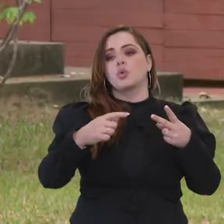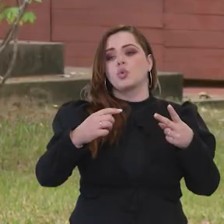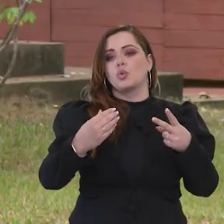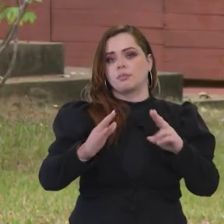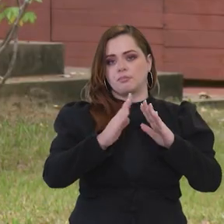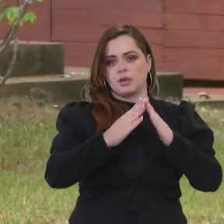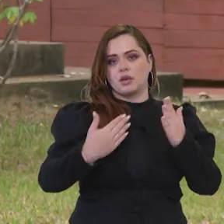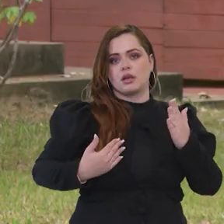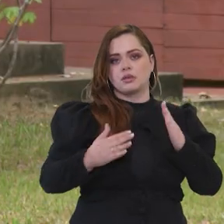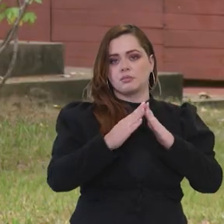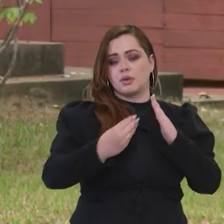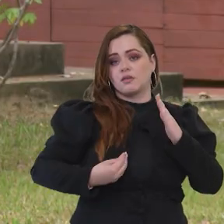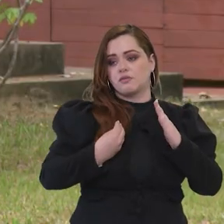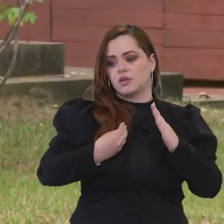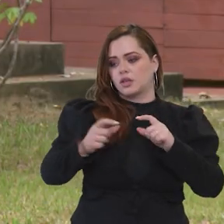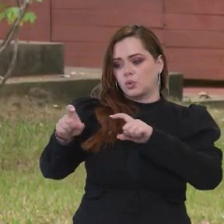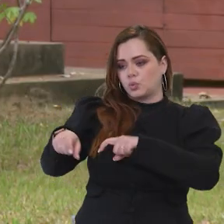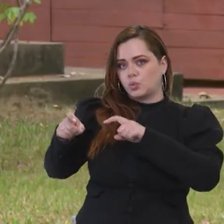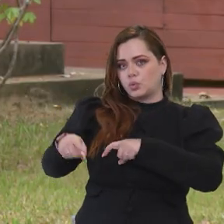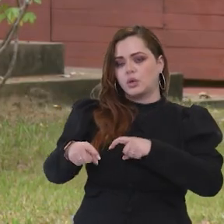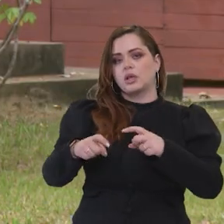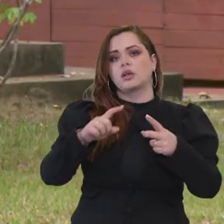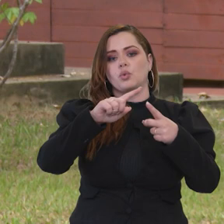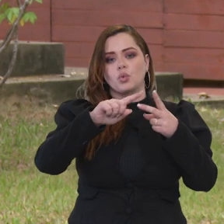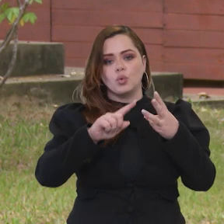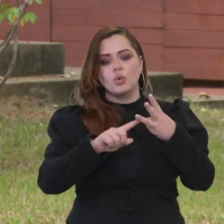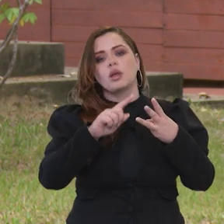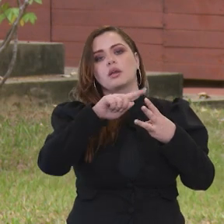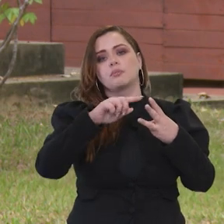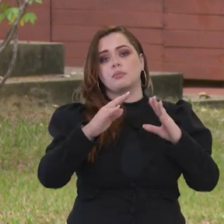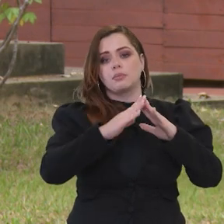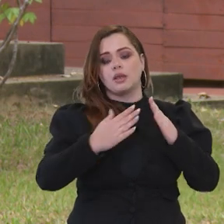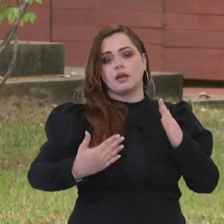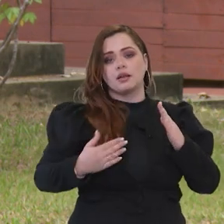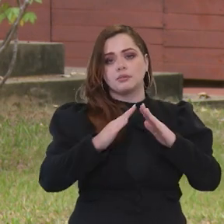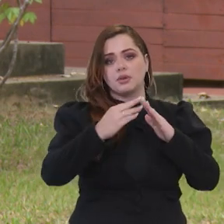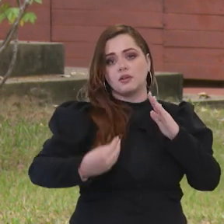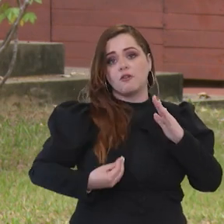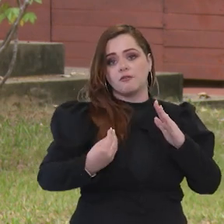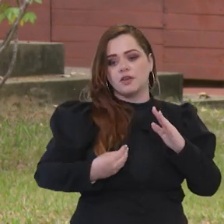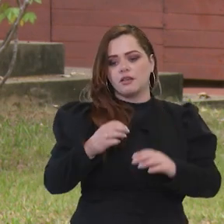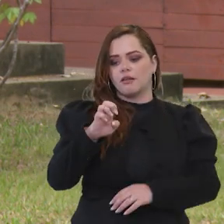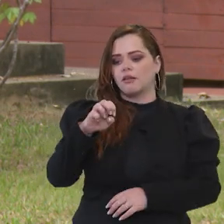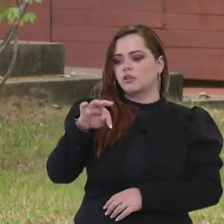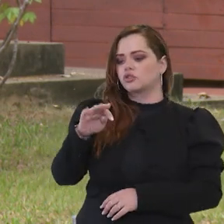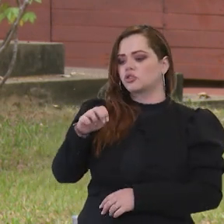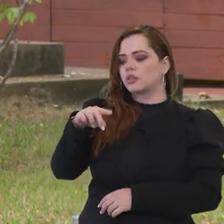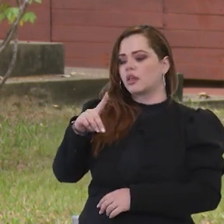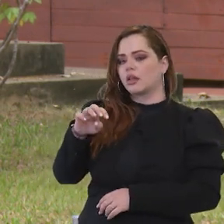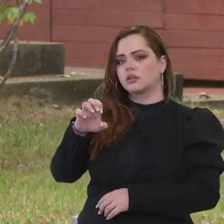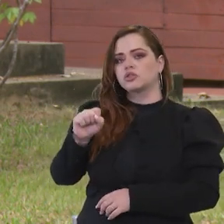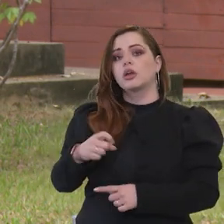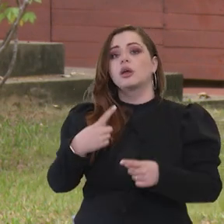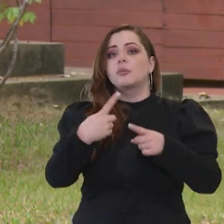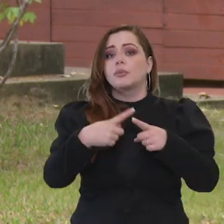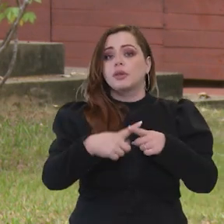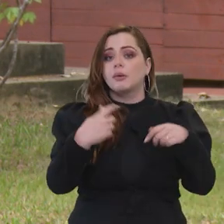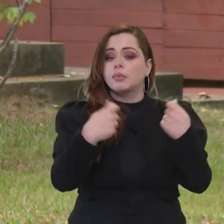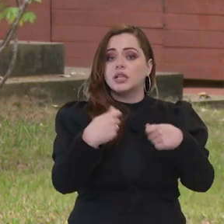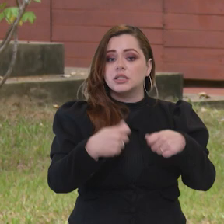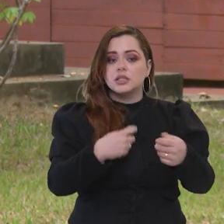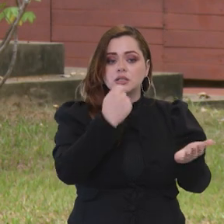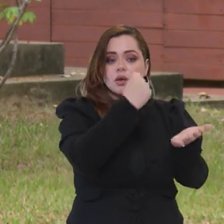Minha Vida Rural, que é o PNHR, e o Minha Casa Minha Vida Entidades. Esse ano, a nossa pretensão é de contratar 210